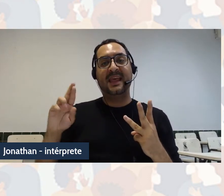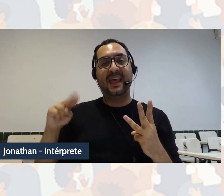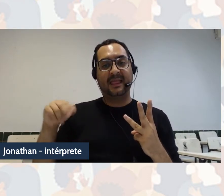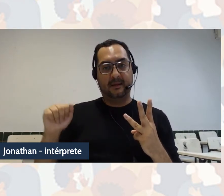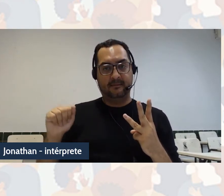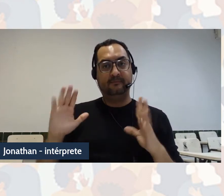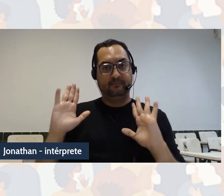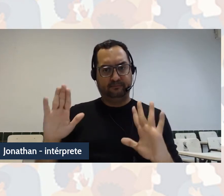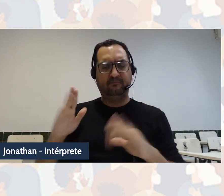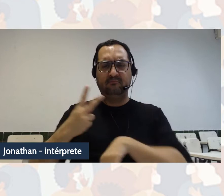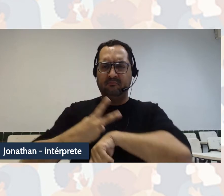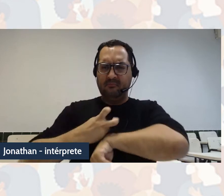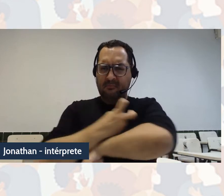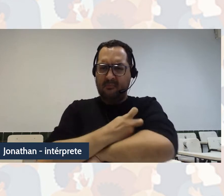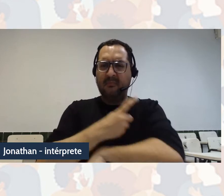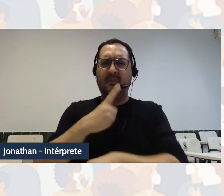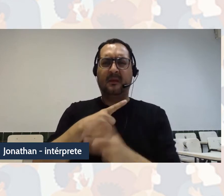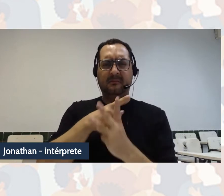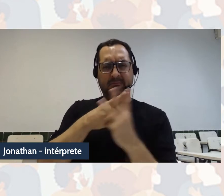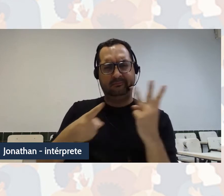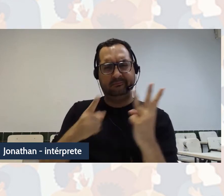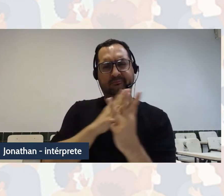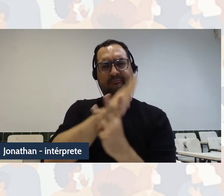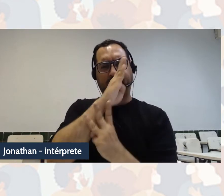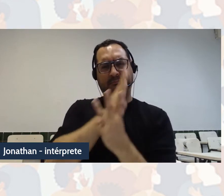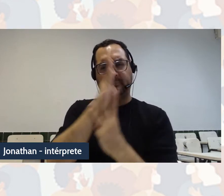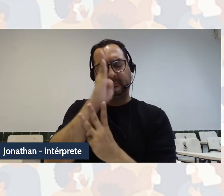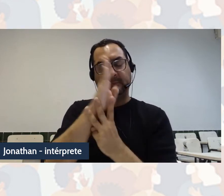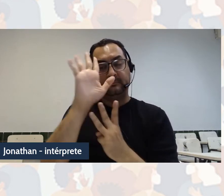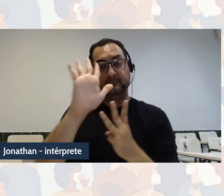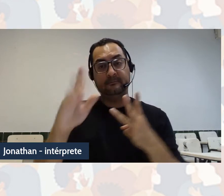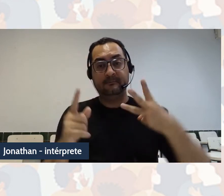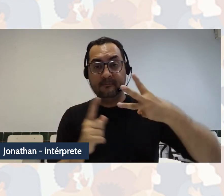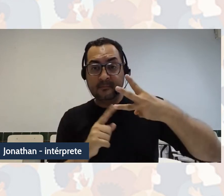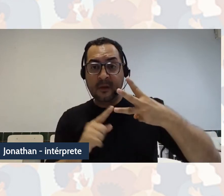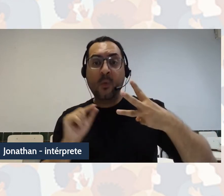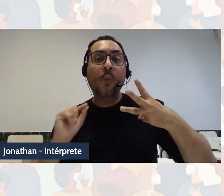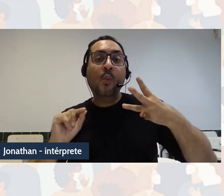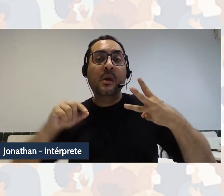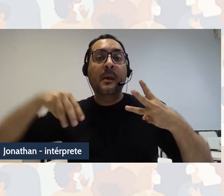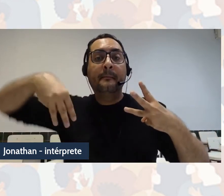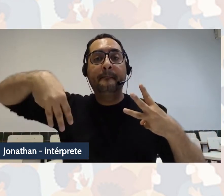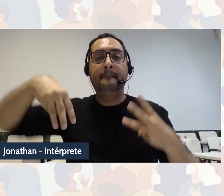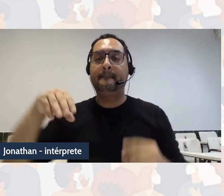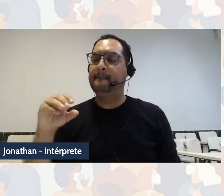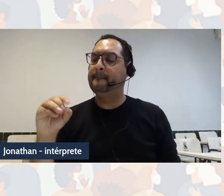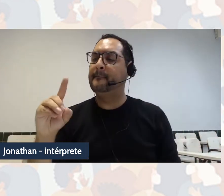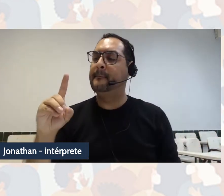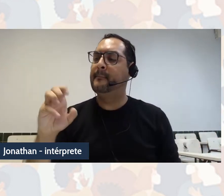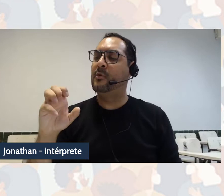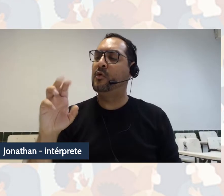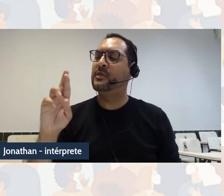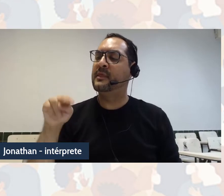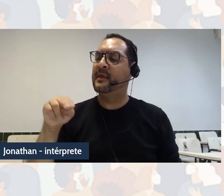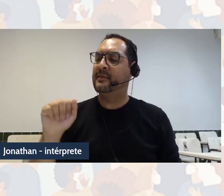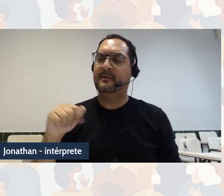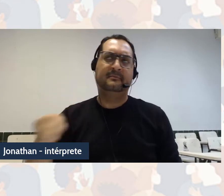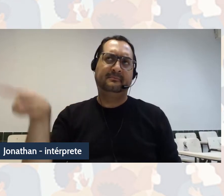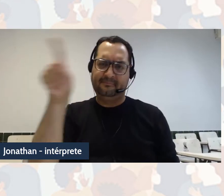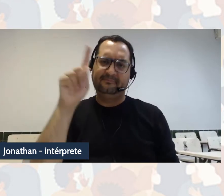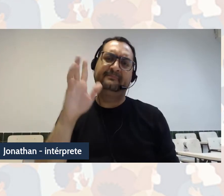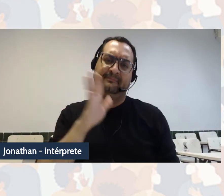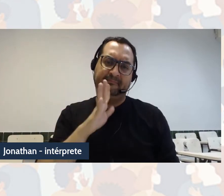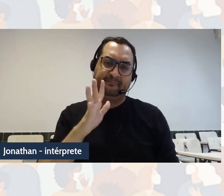né, que passa da clássica para a moderna, né. Essa episteme bastante conhecida é aquela em que vai ter o